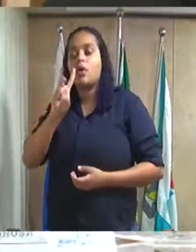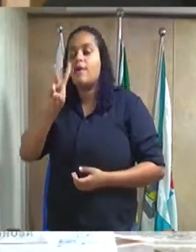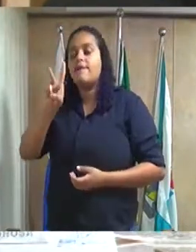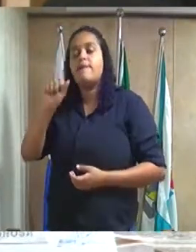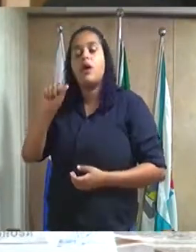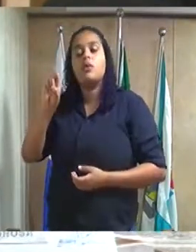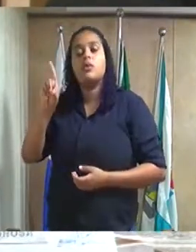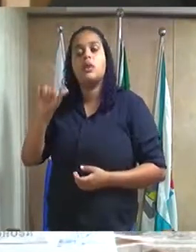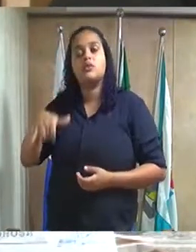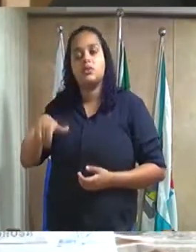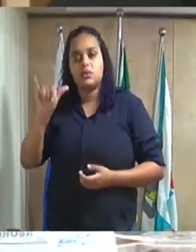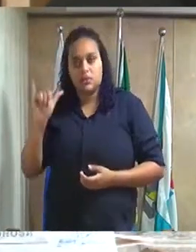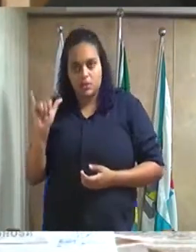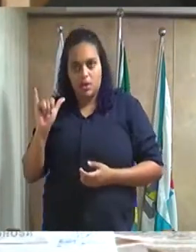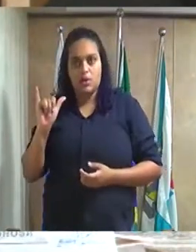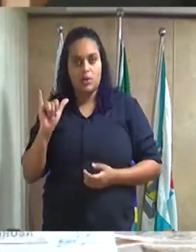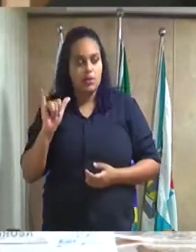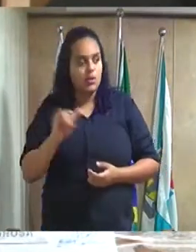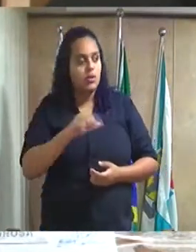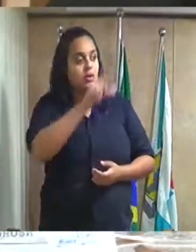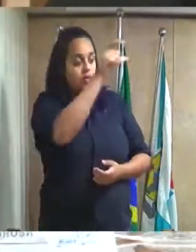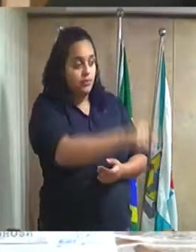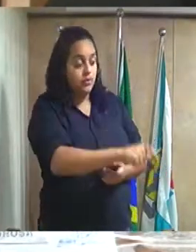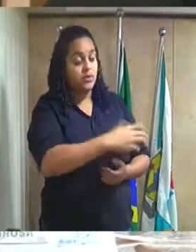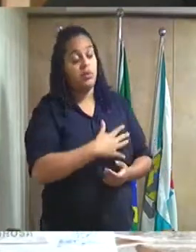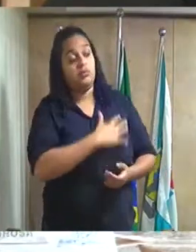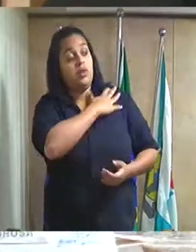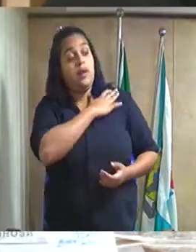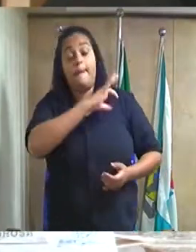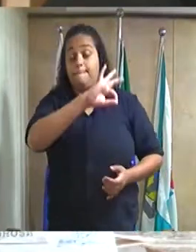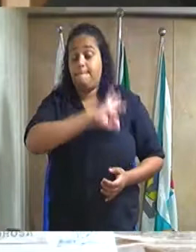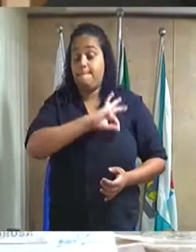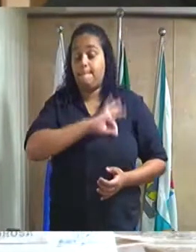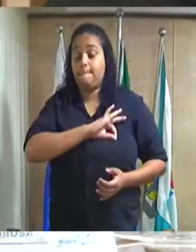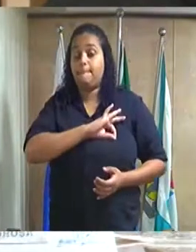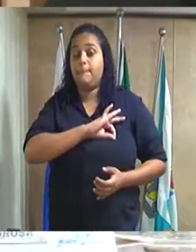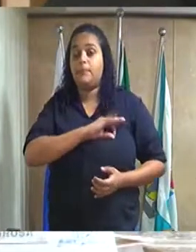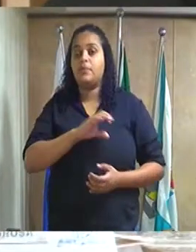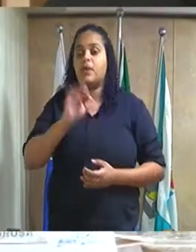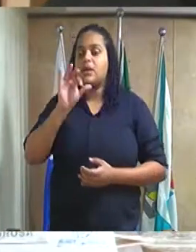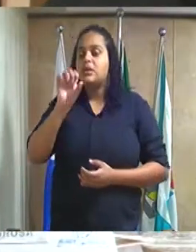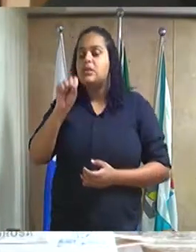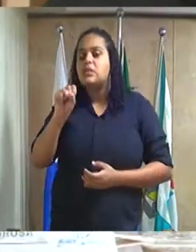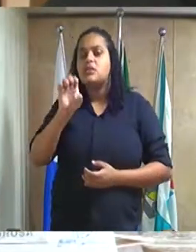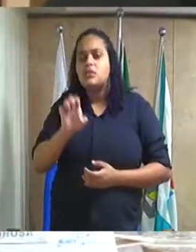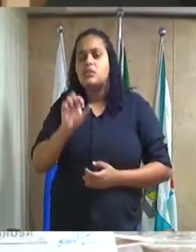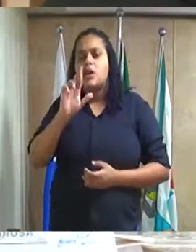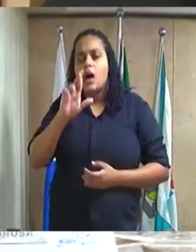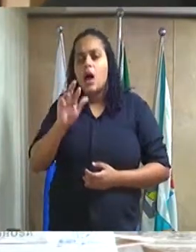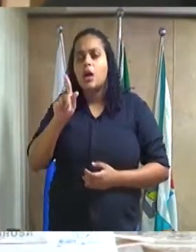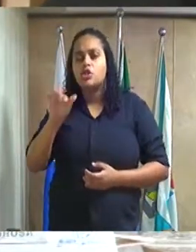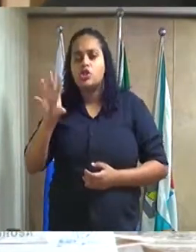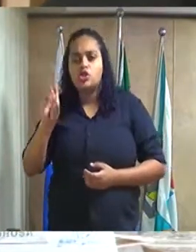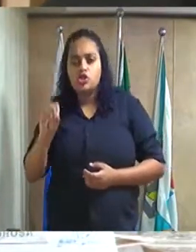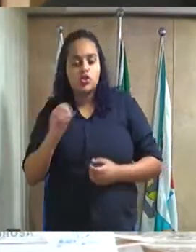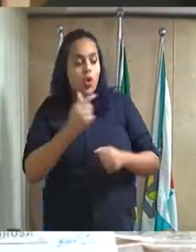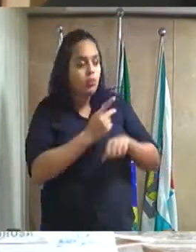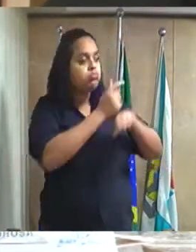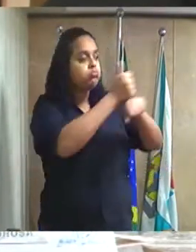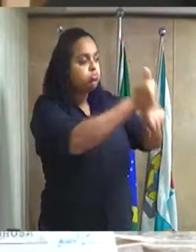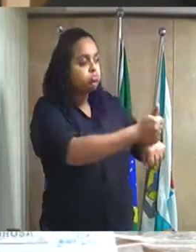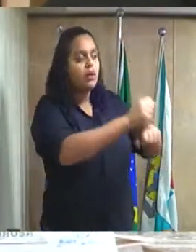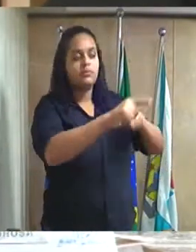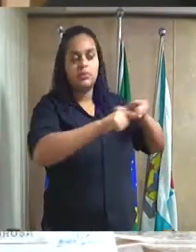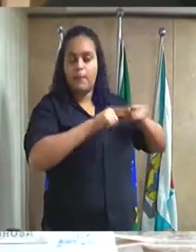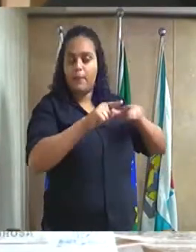concedendo o ilustríssimo senhor tenente coronel PM Sérgio Amancio de Souza Porto o título de trabalhador